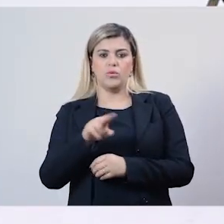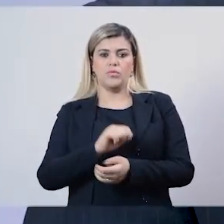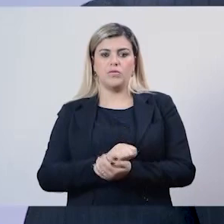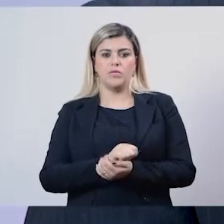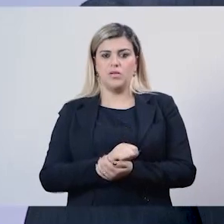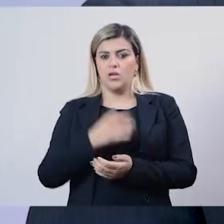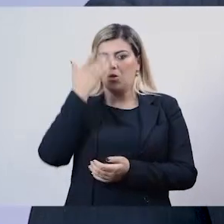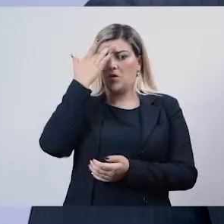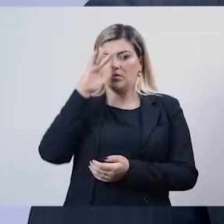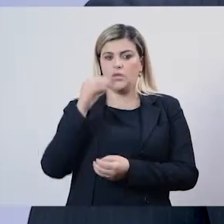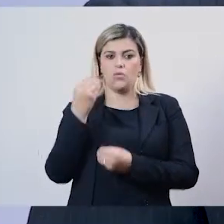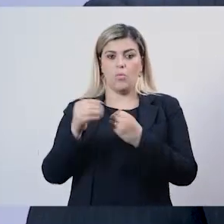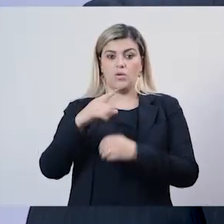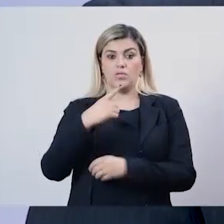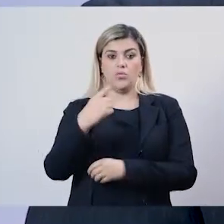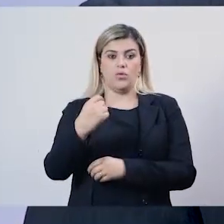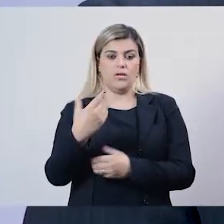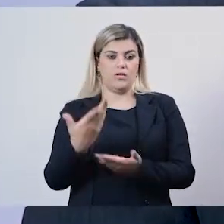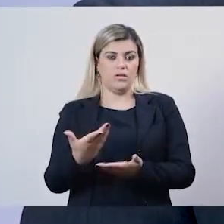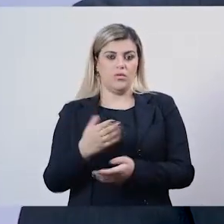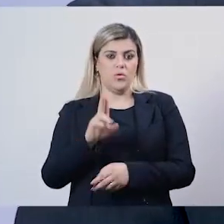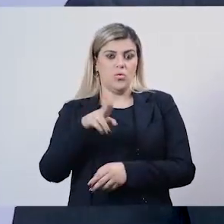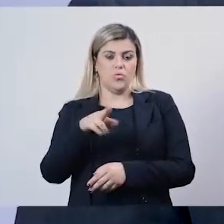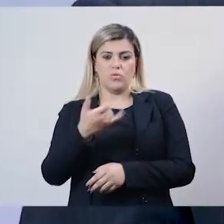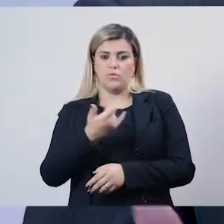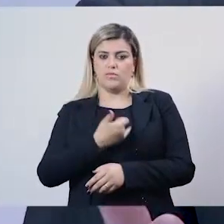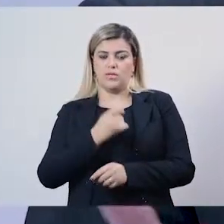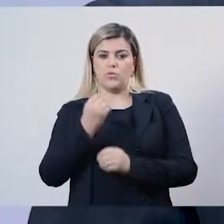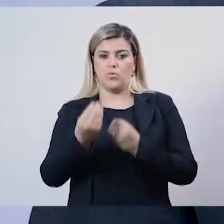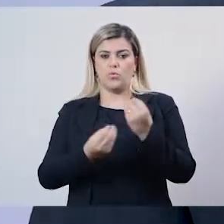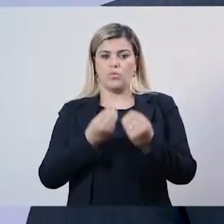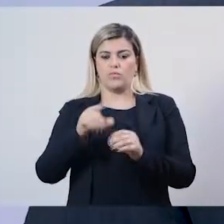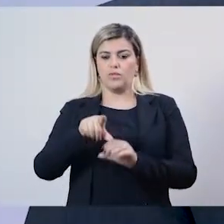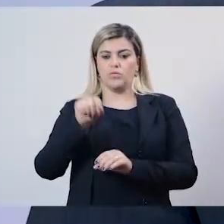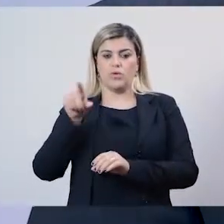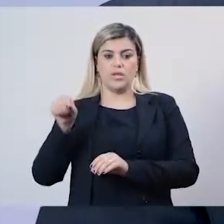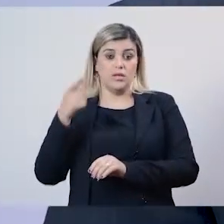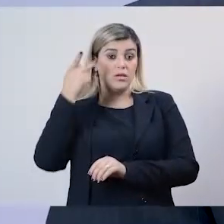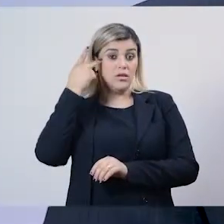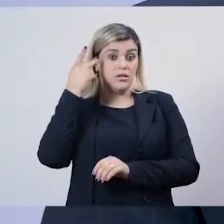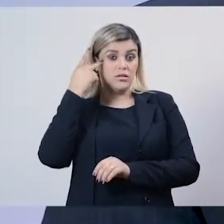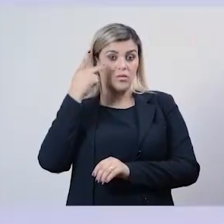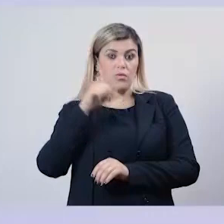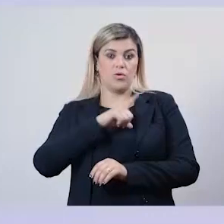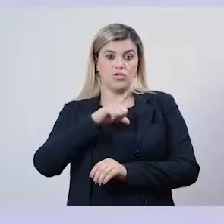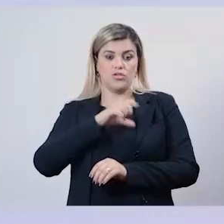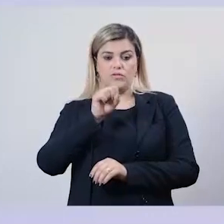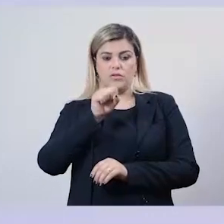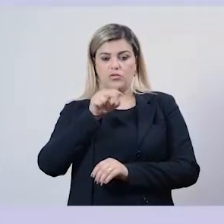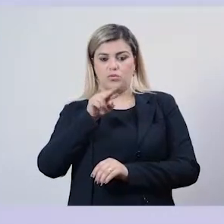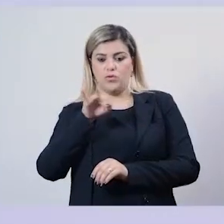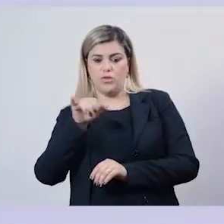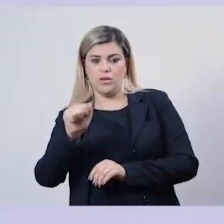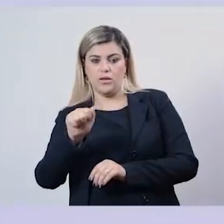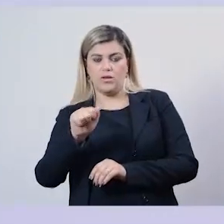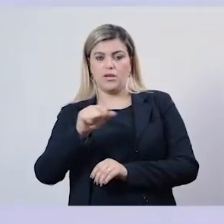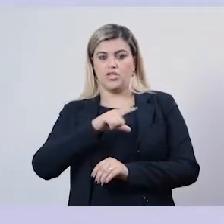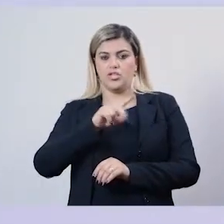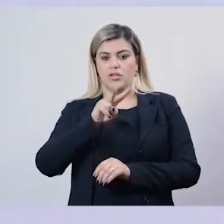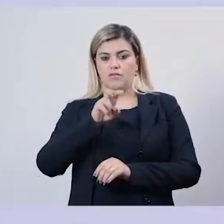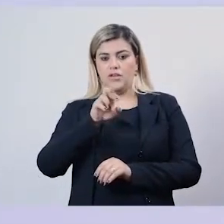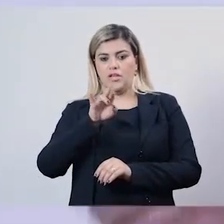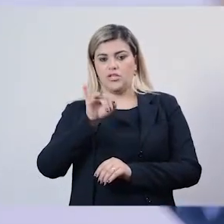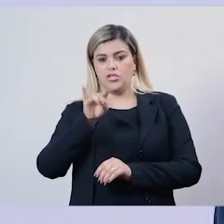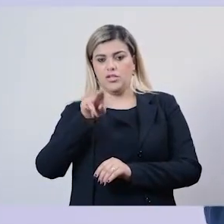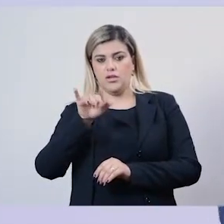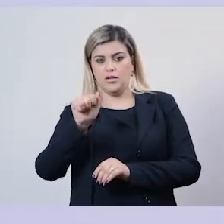desconheço. Nunca foi comentado. É de São Paulo, por exemplo, foi a Sônia, foi a Veridiana. Foi dentro de uma ditadura militar